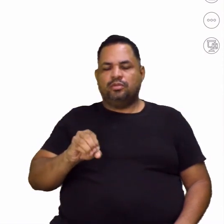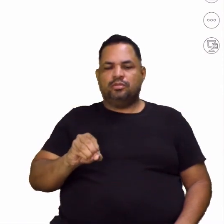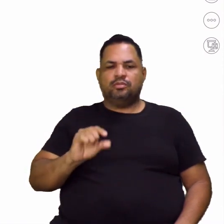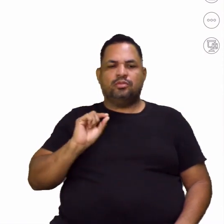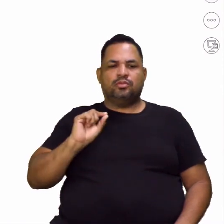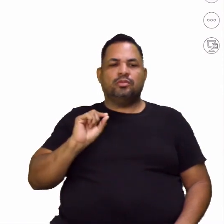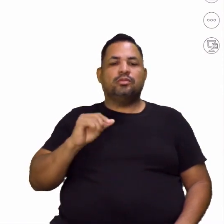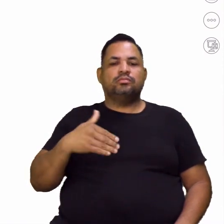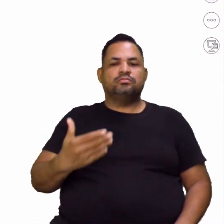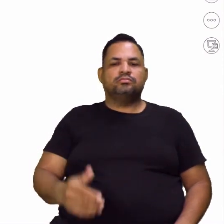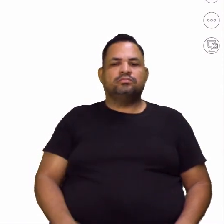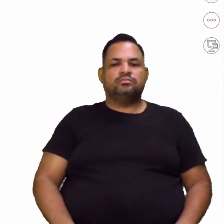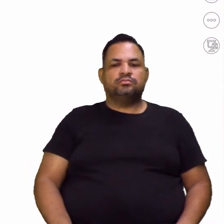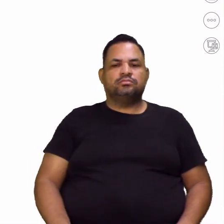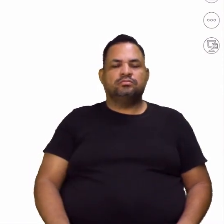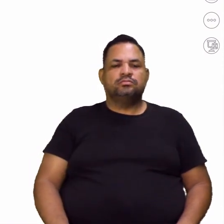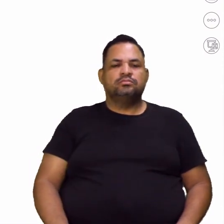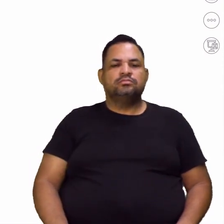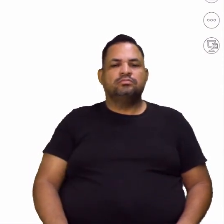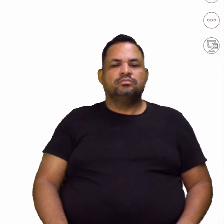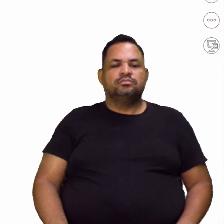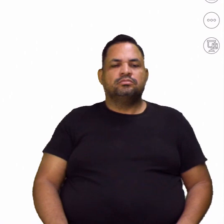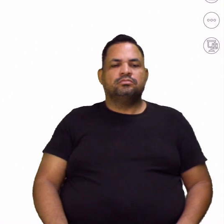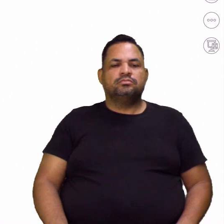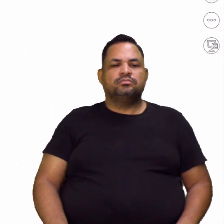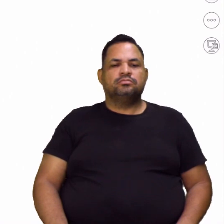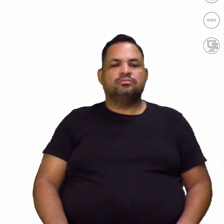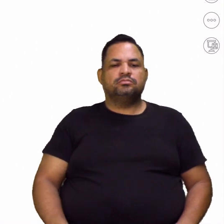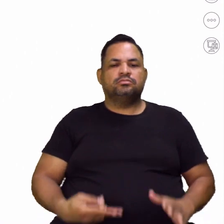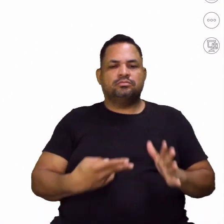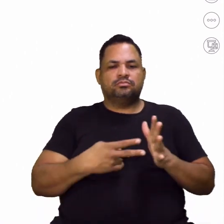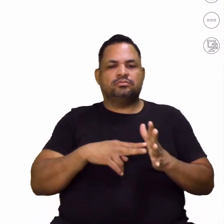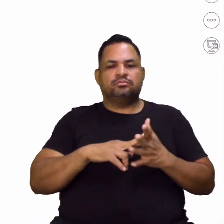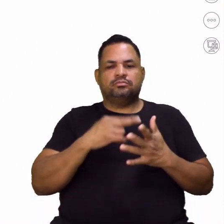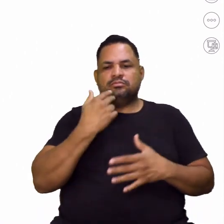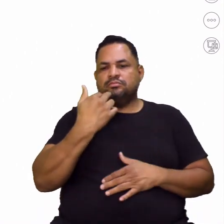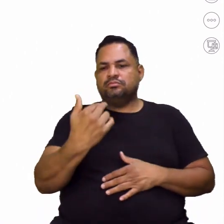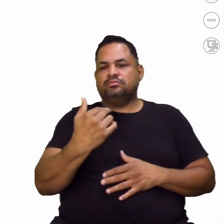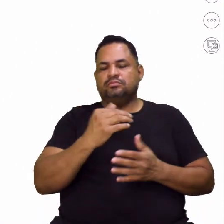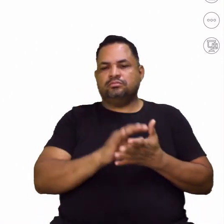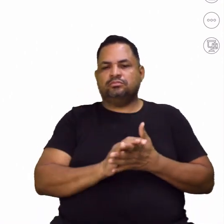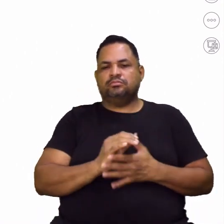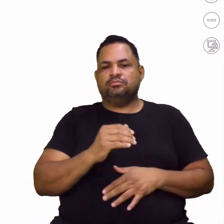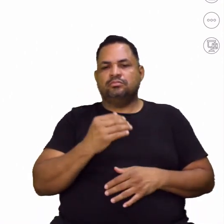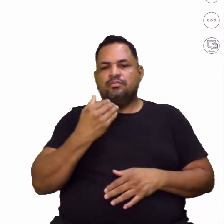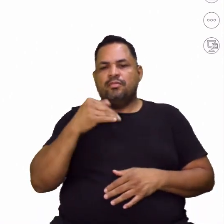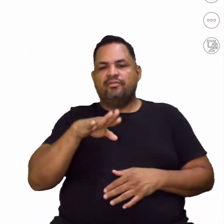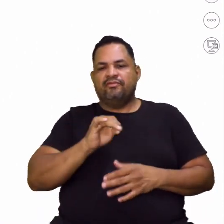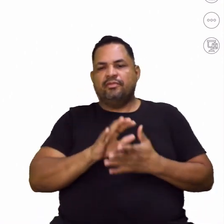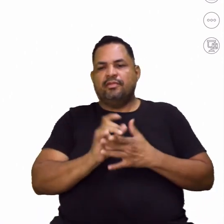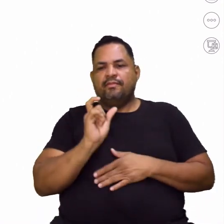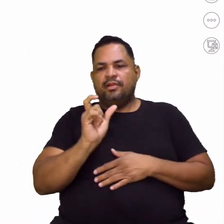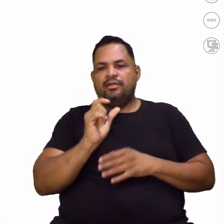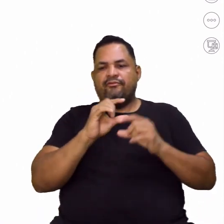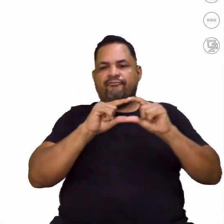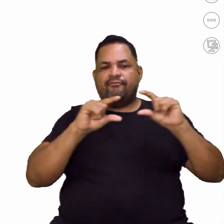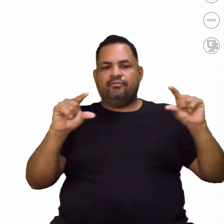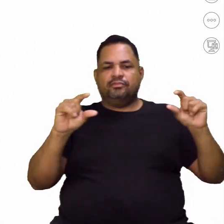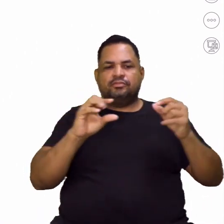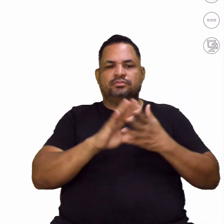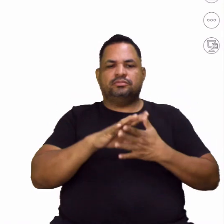o que é o antônimo, né? Ó, unidade significativa da língua, que é o mofema, palavra, frase,